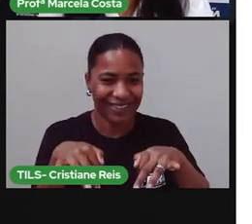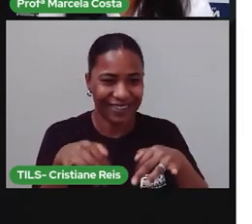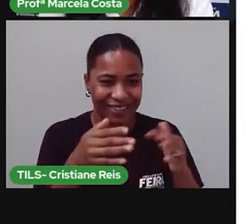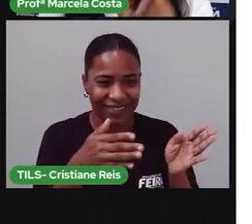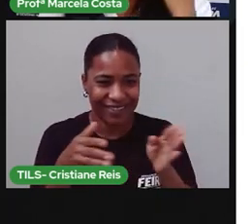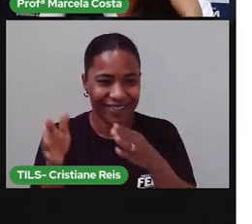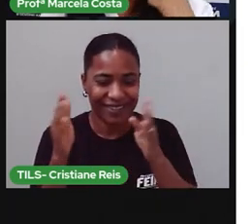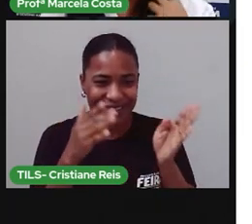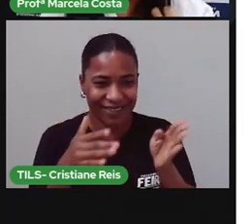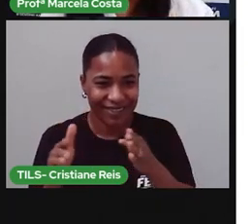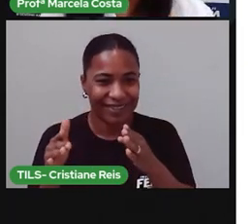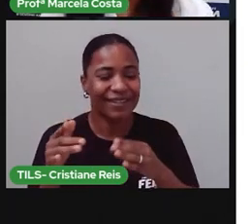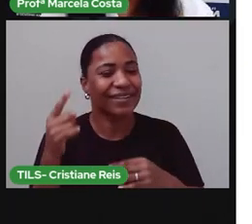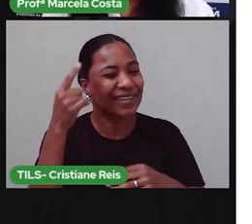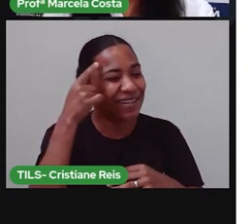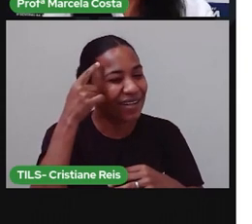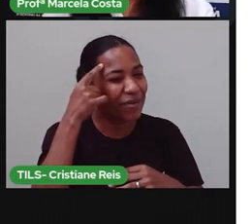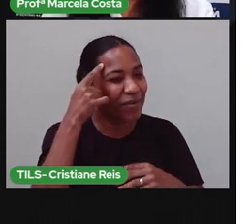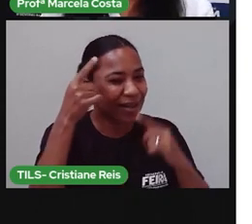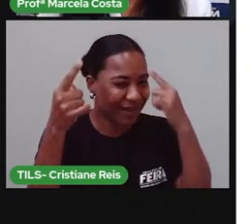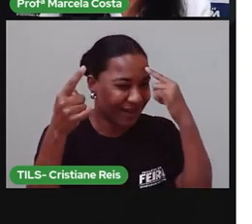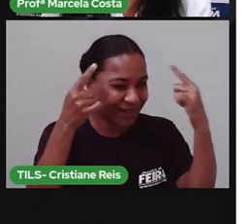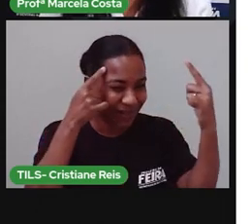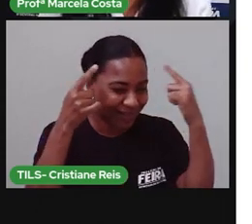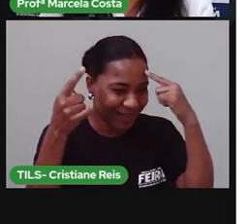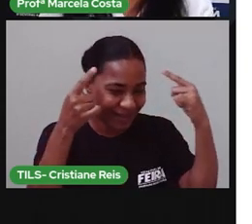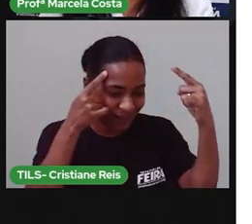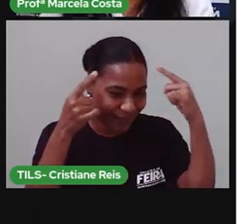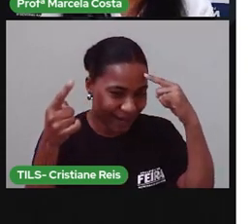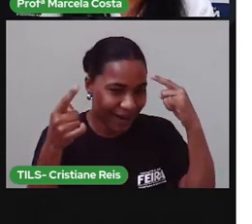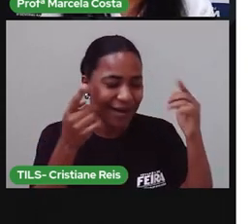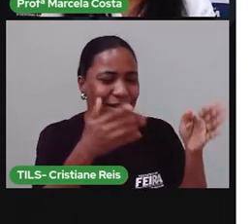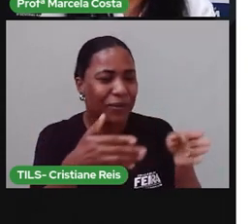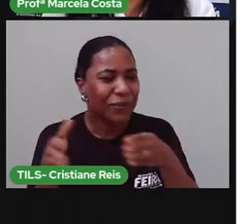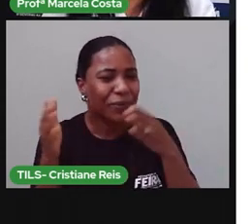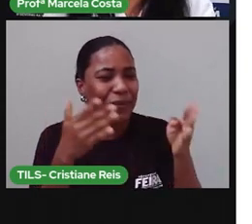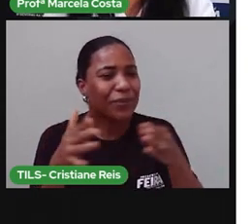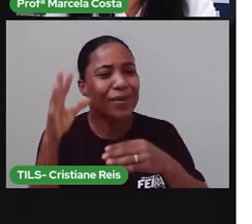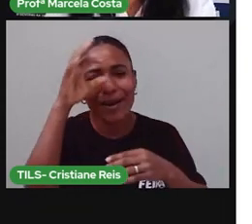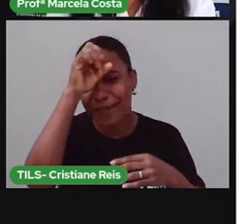para que eu possa relembrar com vocês tudo que a gente aprendeu nessa aula de hoje.